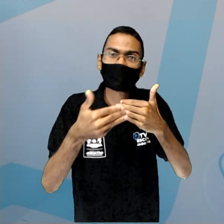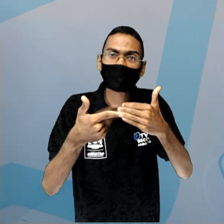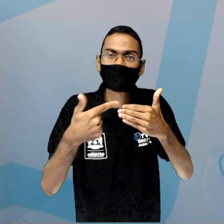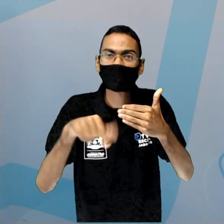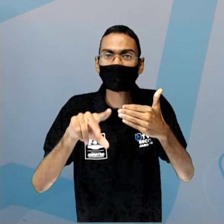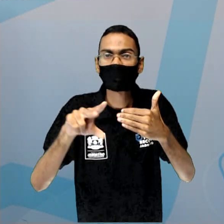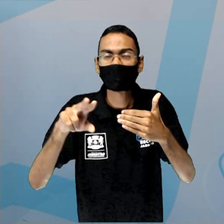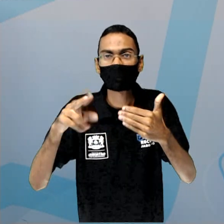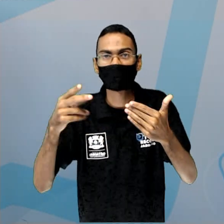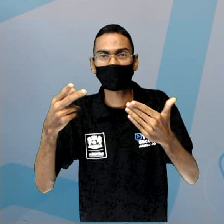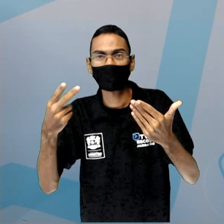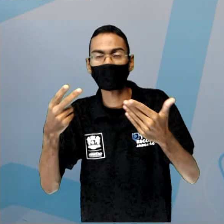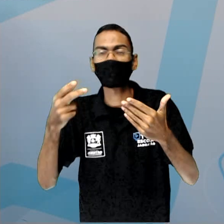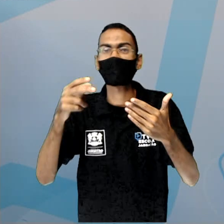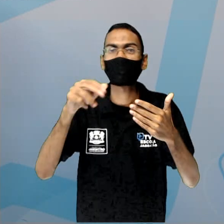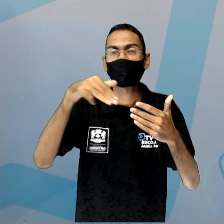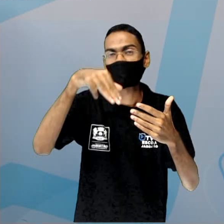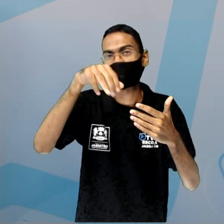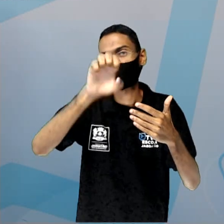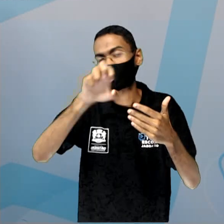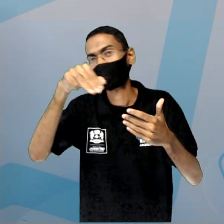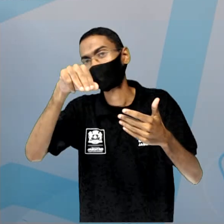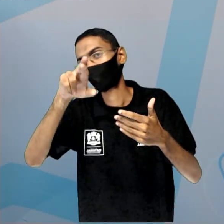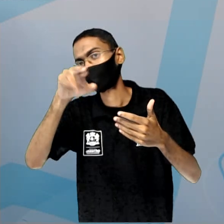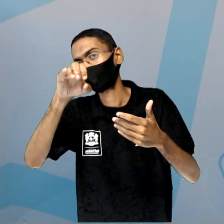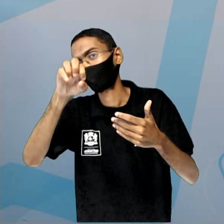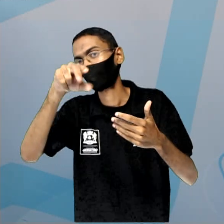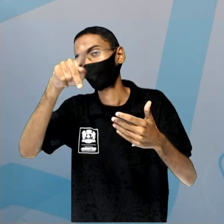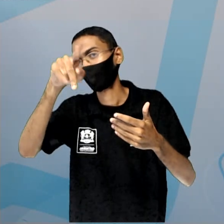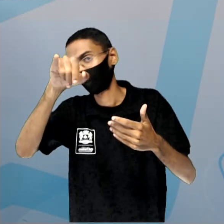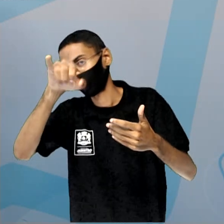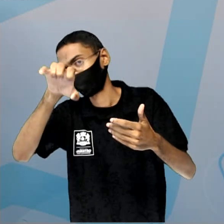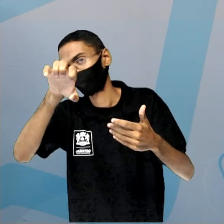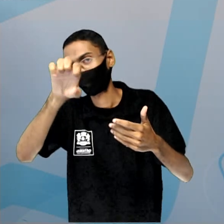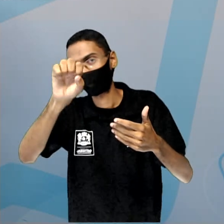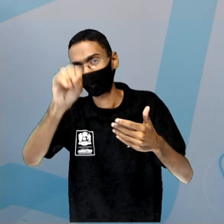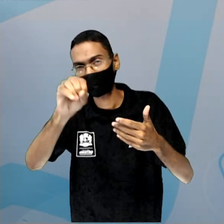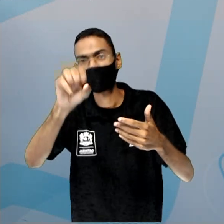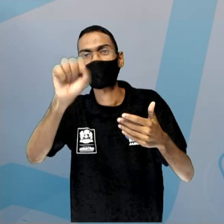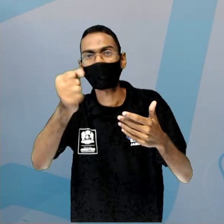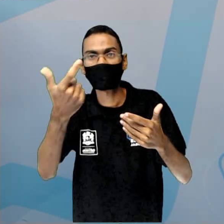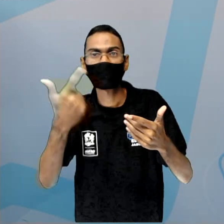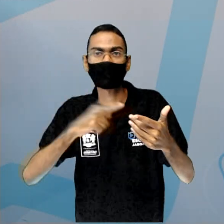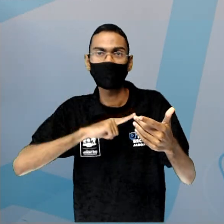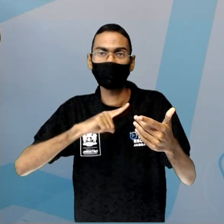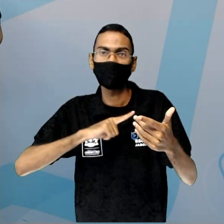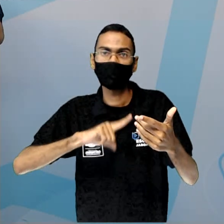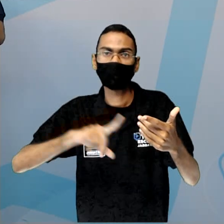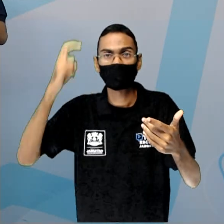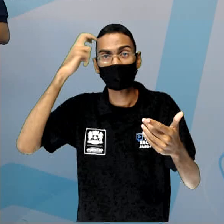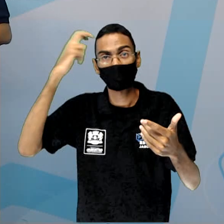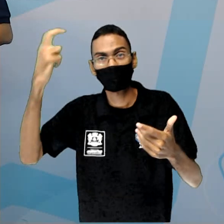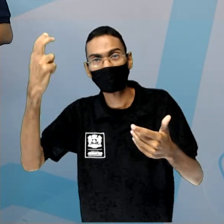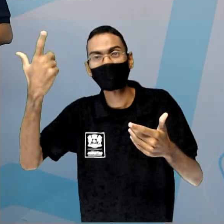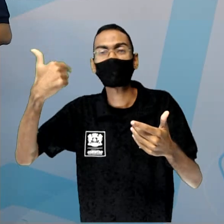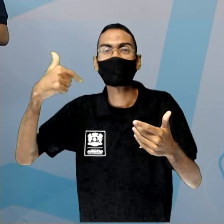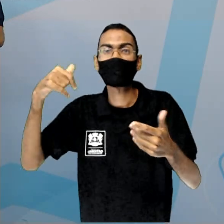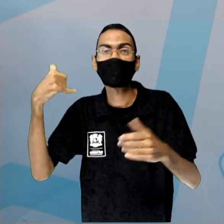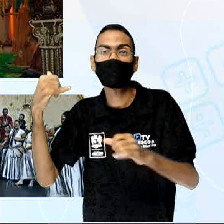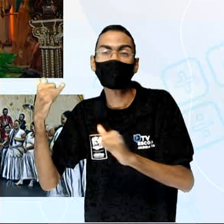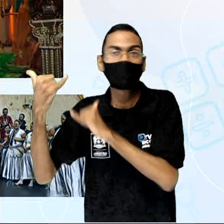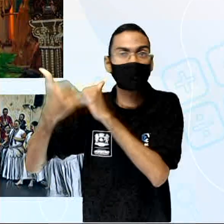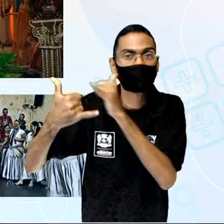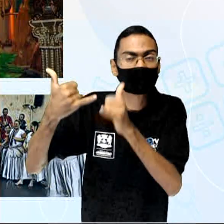religiosidades, né? Seus mitos, suas lendas e assim por diante. Depois eu trago aqui